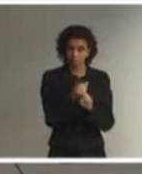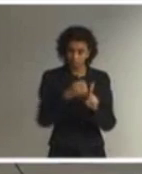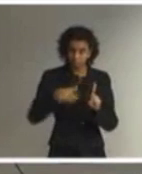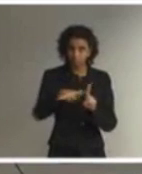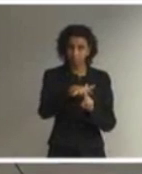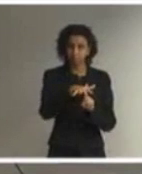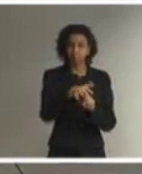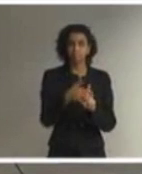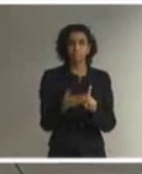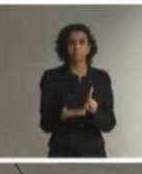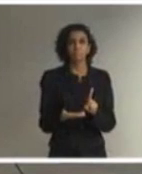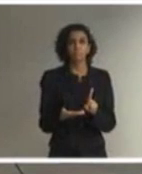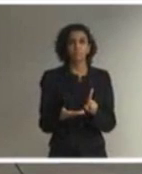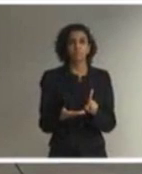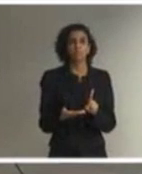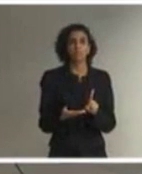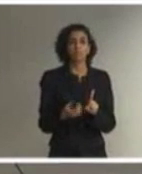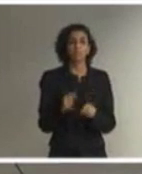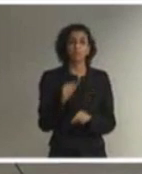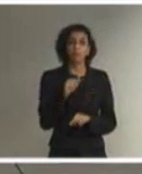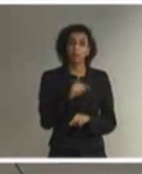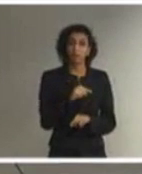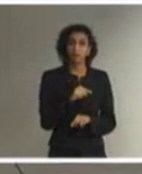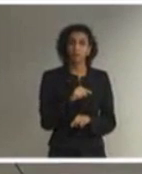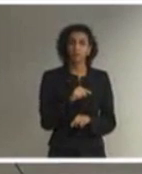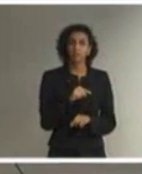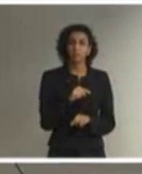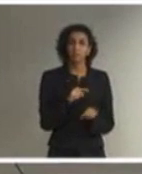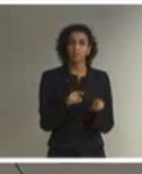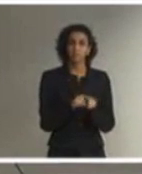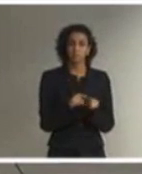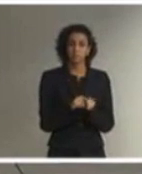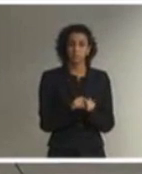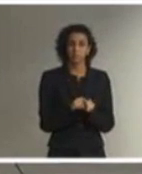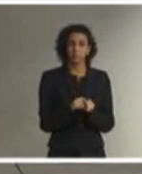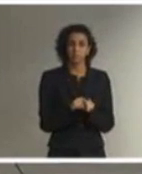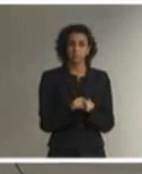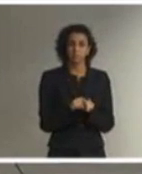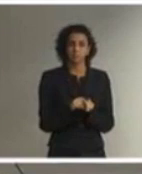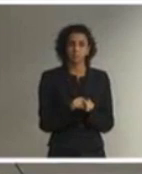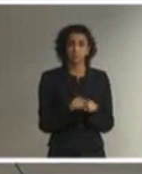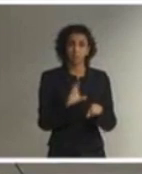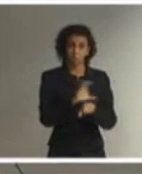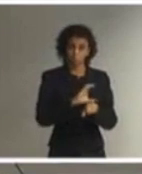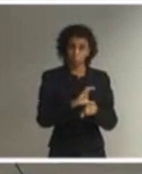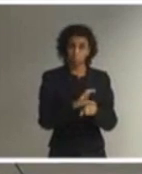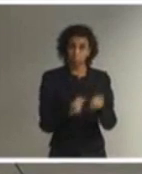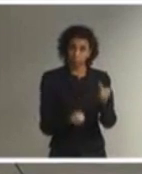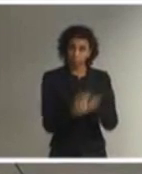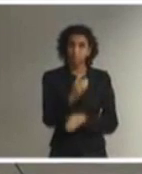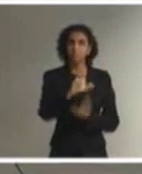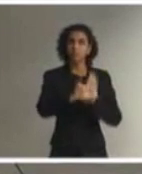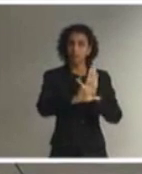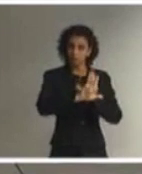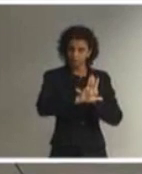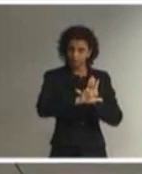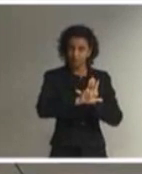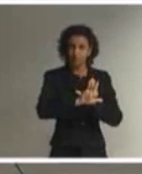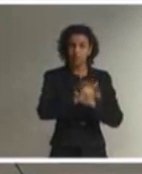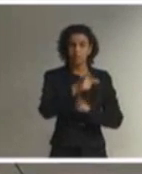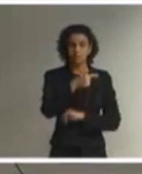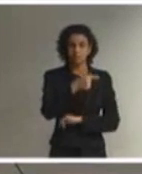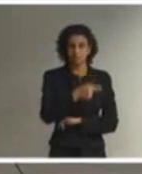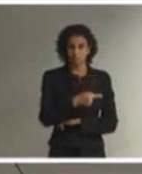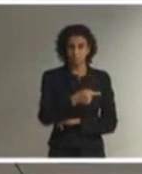E, fazendo esse link com a Constituição, veio a lei já citada, inclusive, anteriormente, a Lei